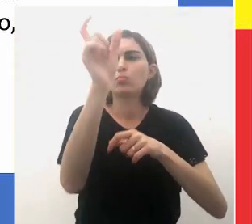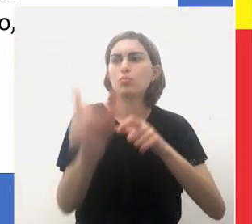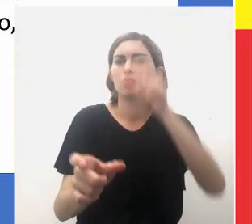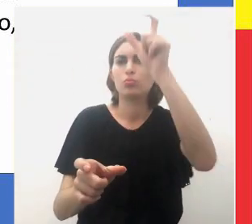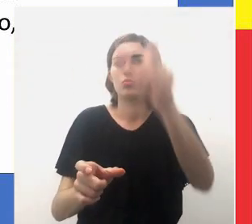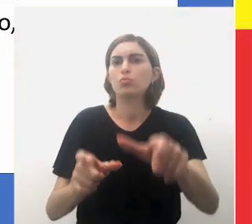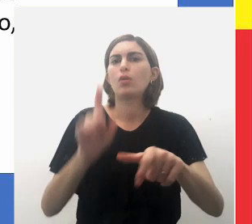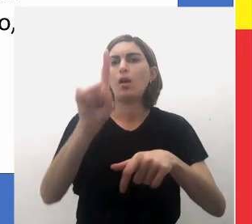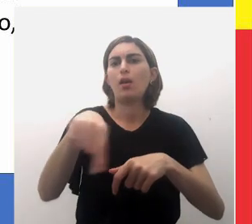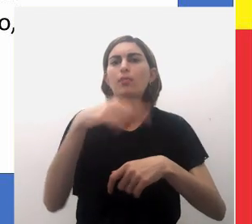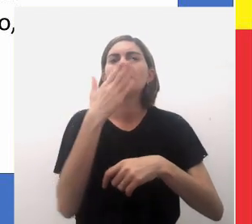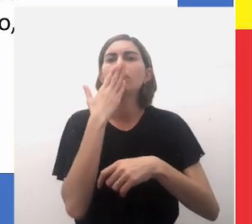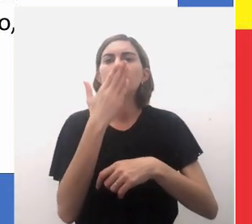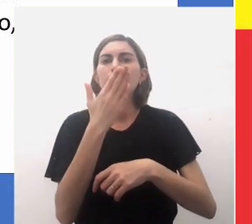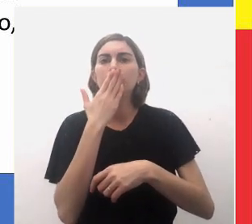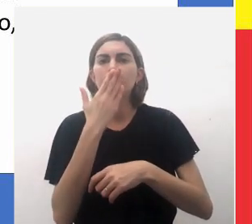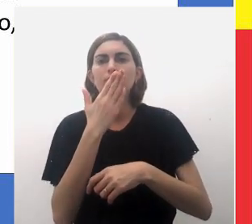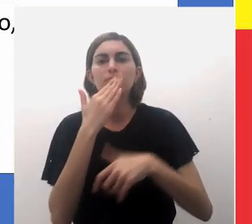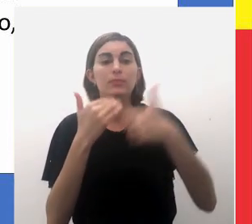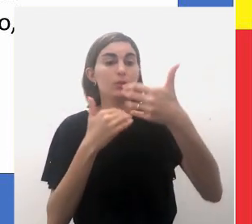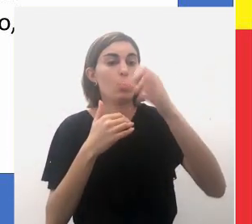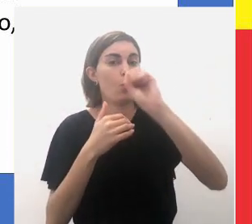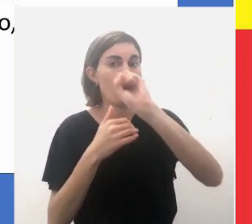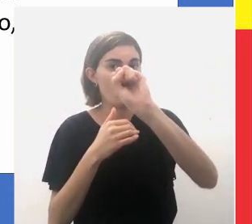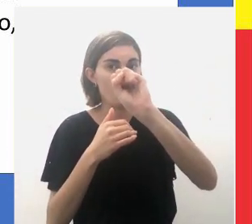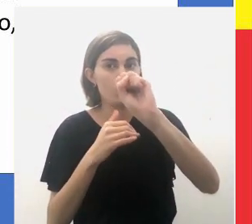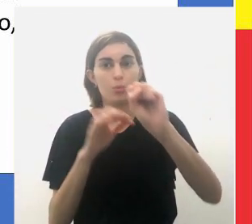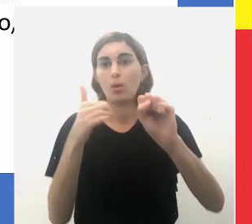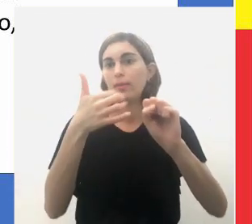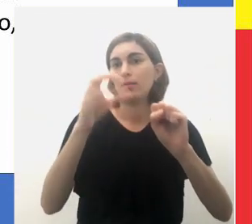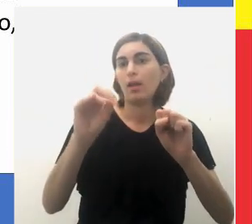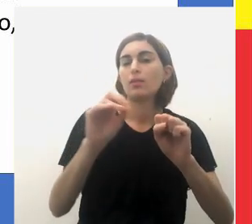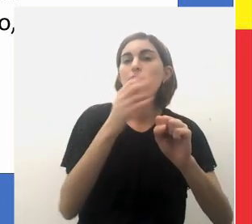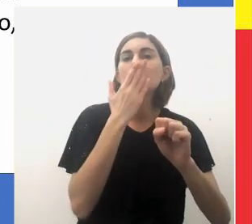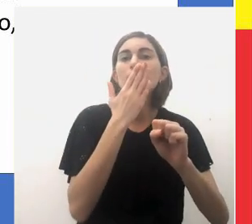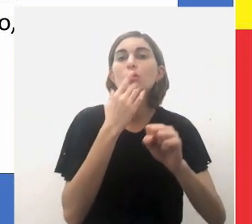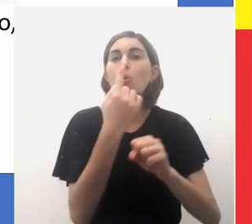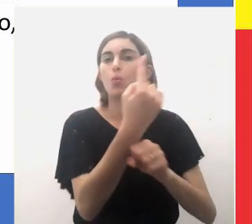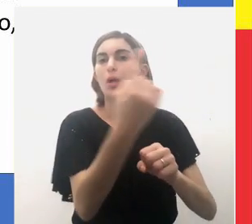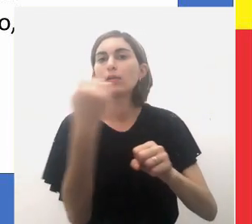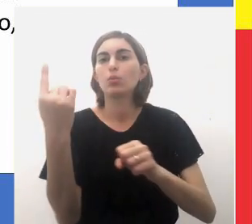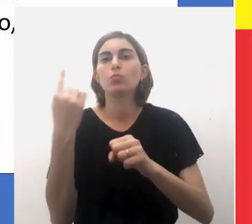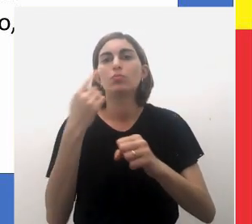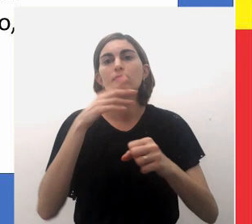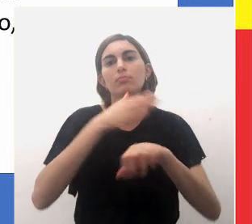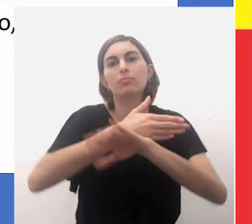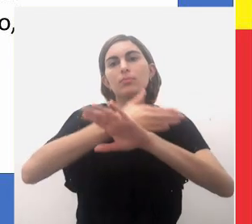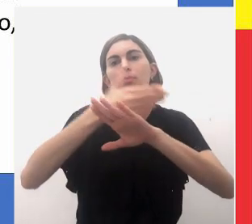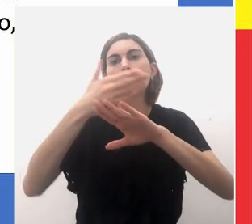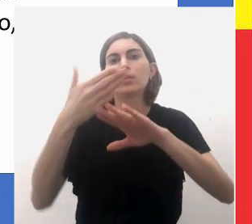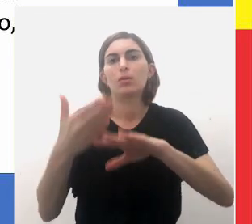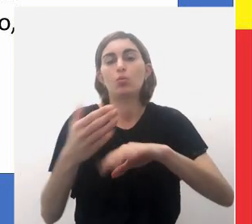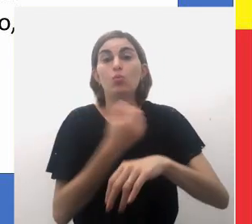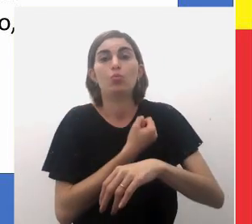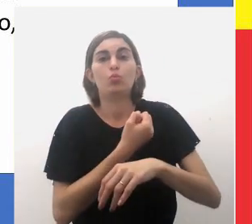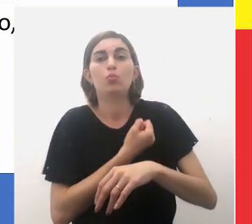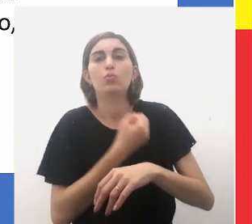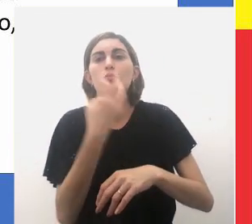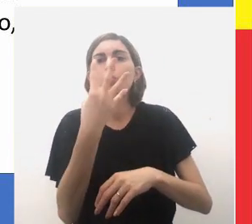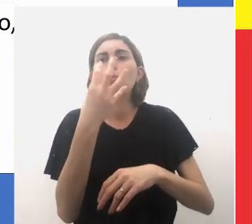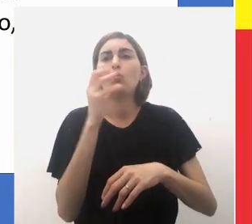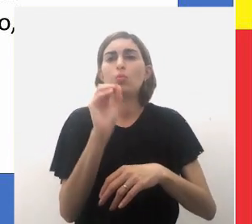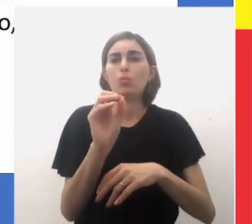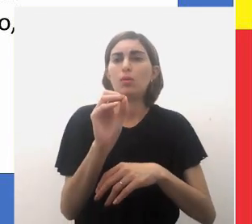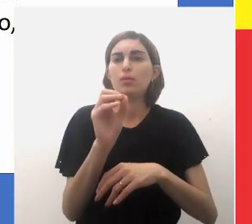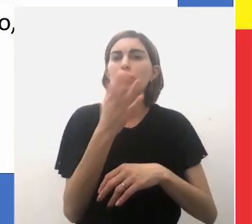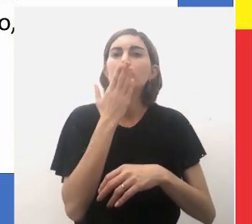indivíduos, ou seja, de 8 a 10 índios para cada branco, com um número